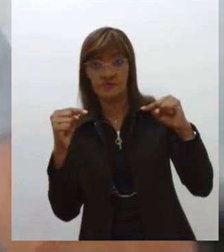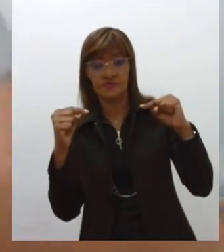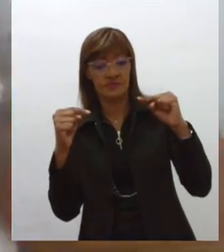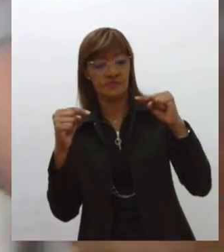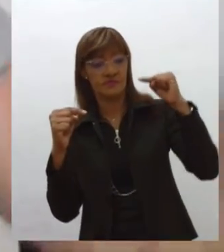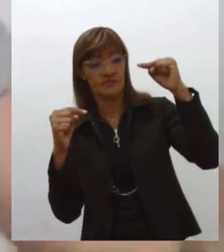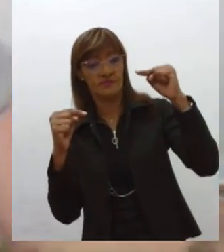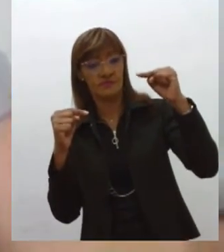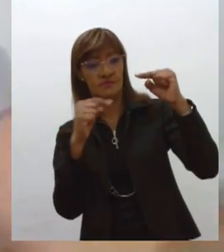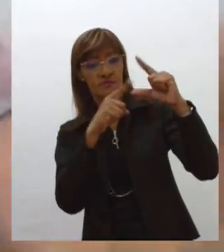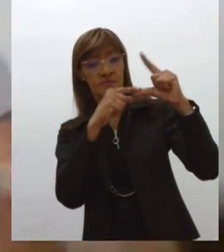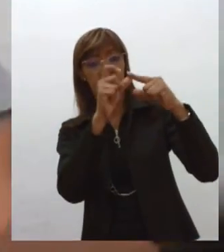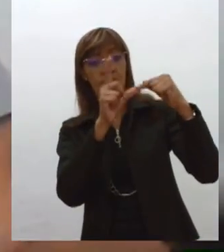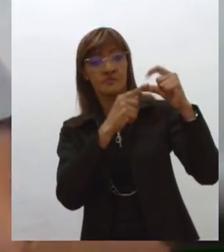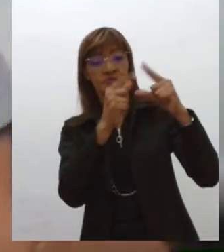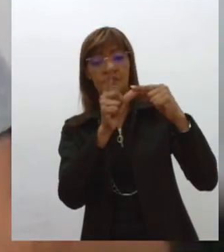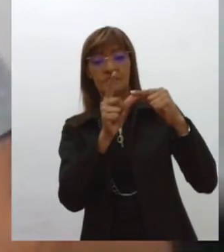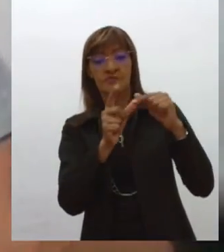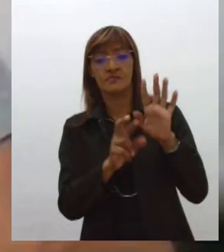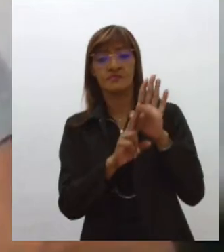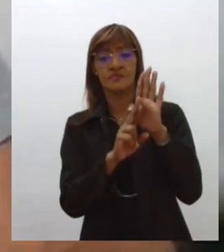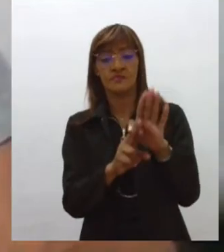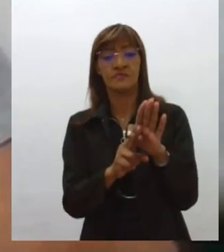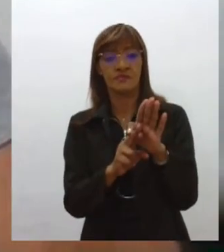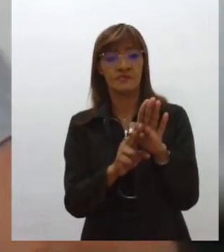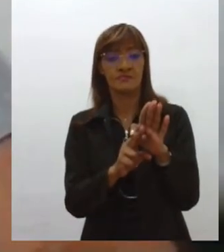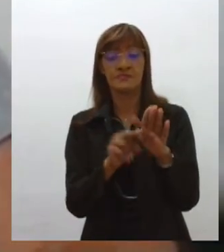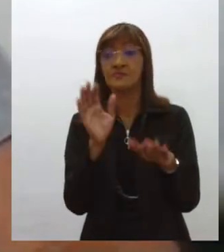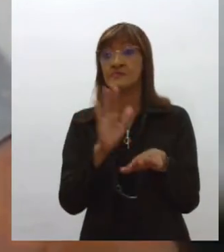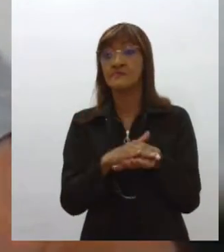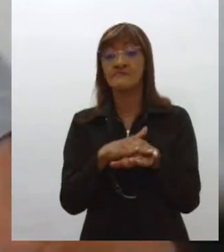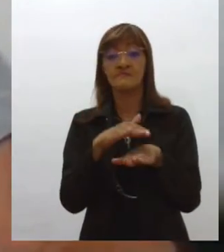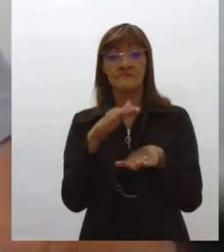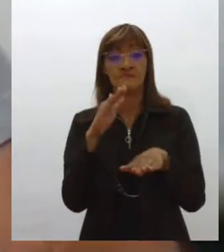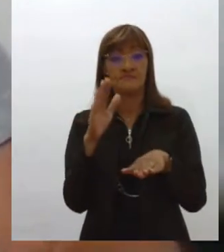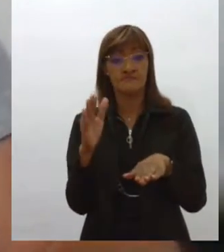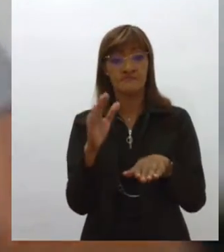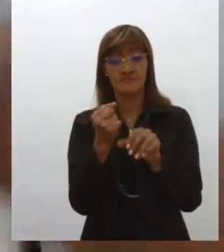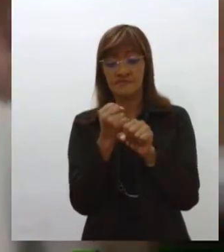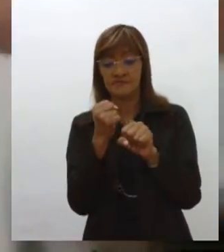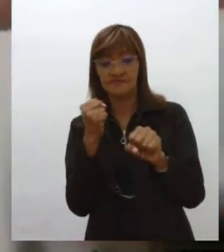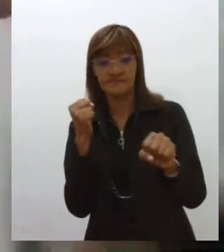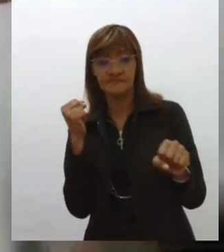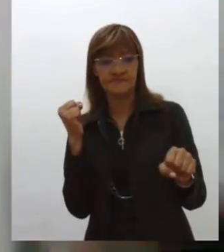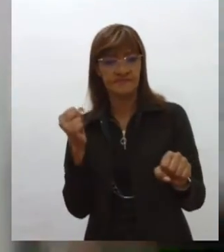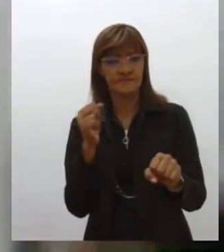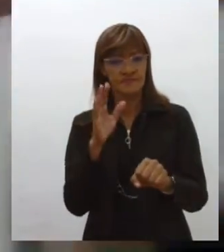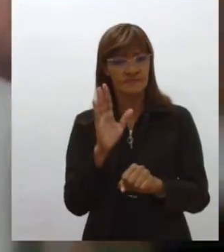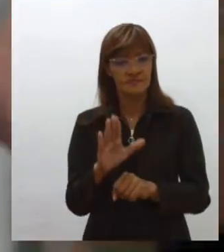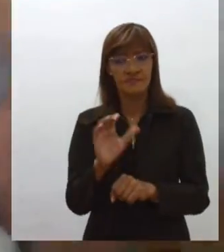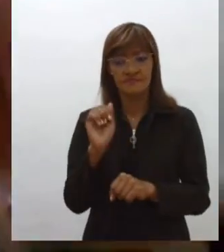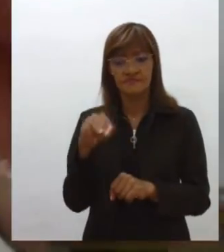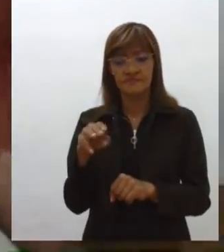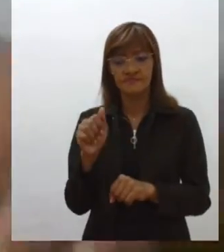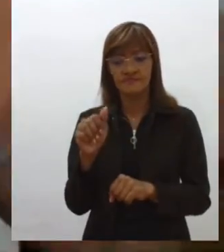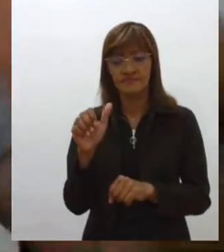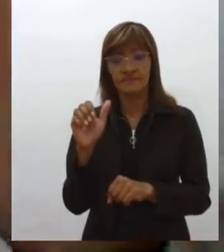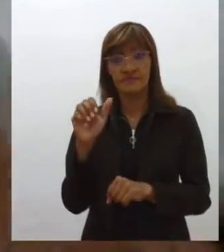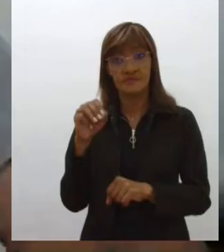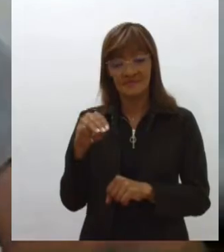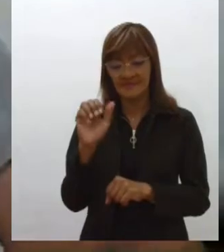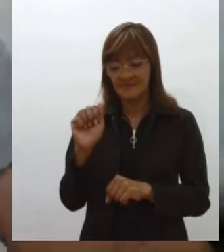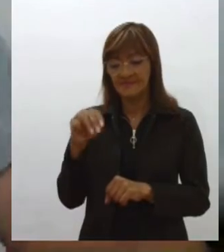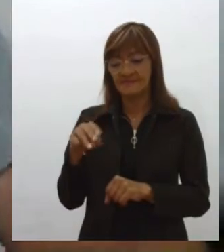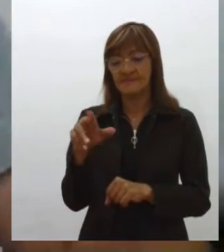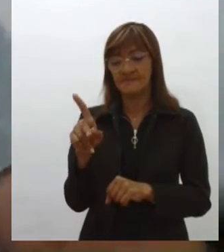estrela que representa o maior estado que nós tínhamos aqui no Brasil, né? Que era o estado do Grã-Pará, que pegava praticamente todo o norte do Brasil